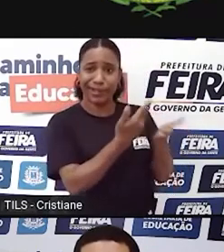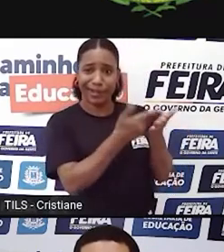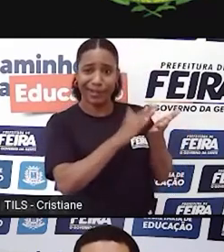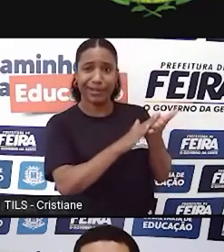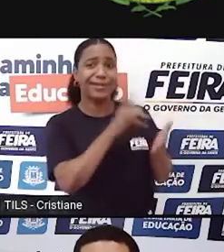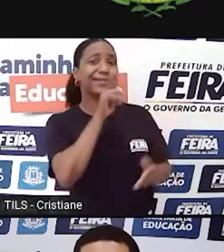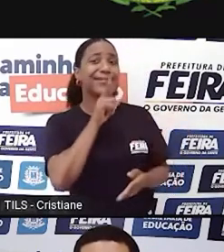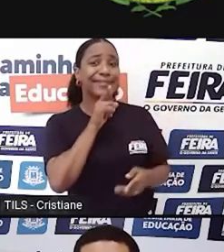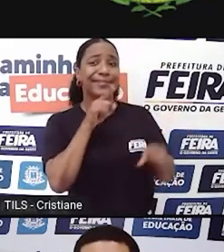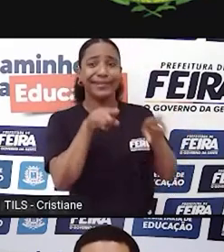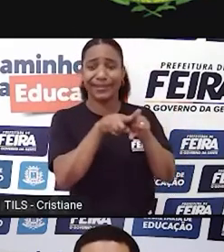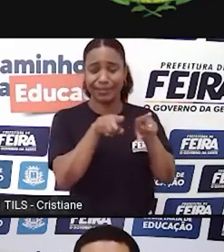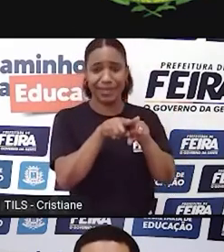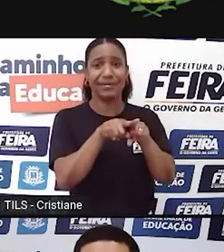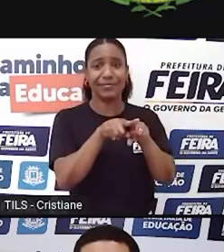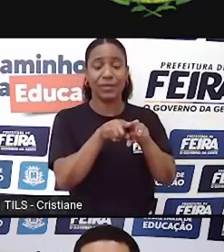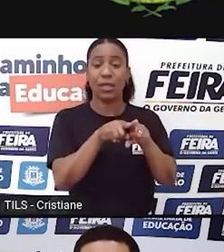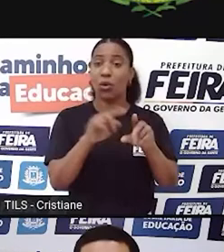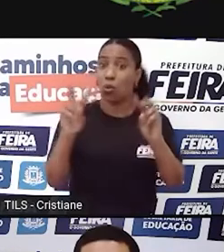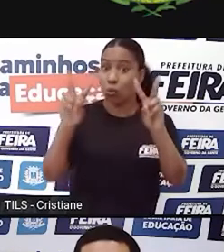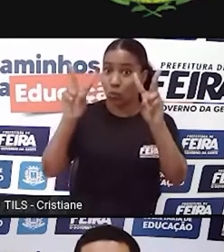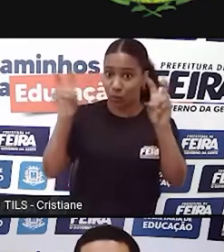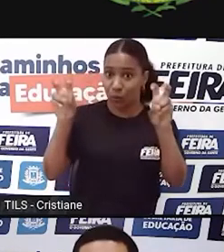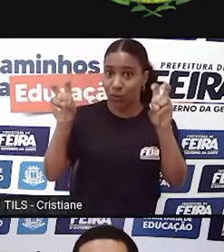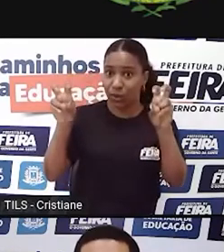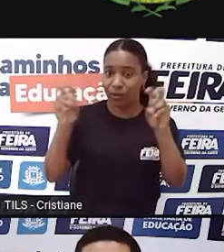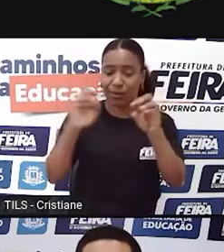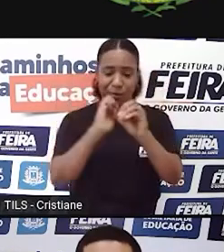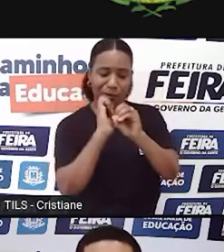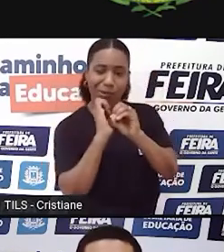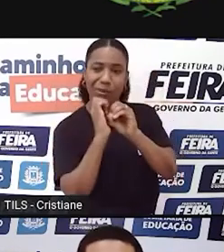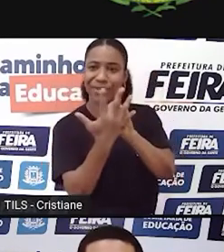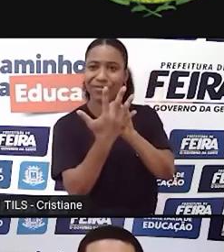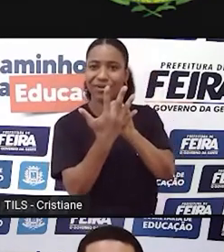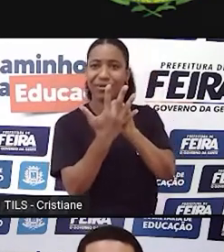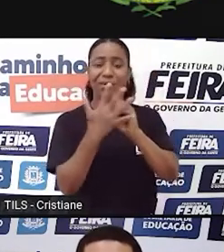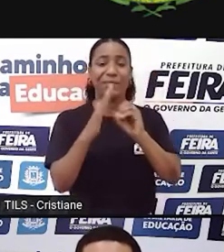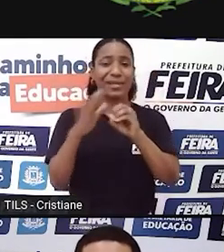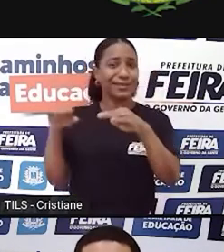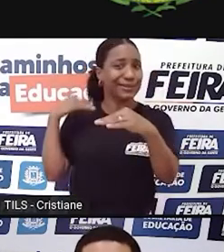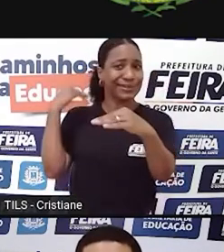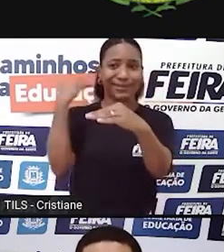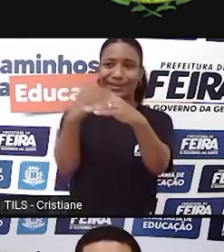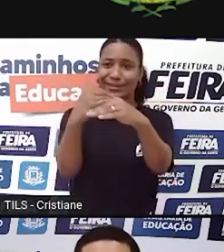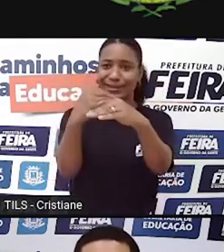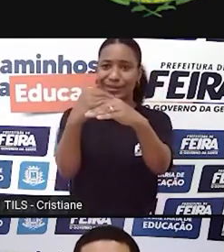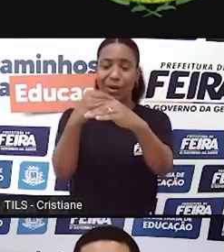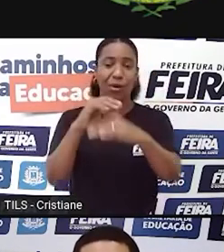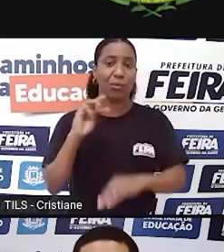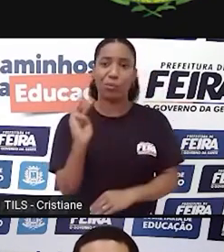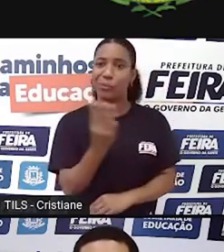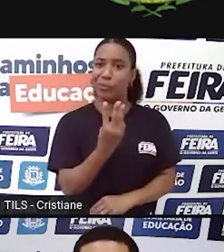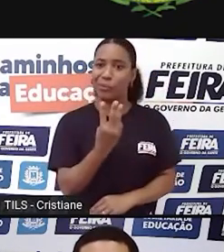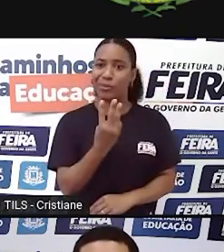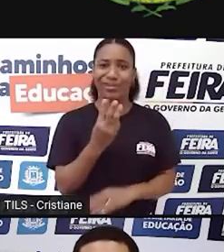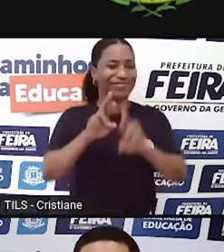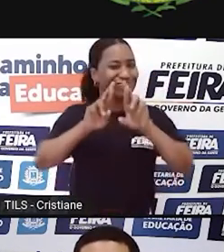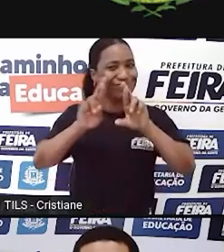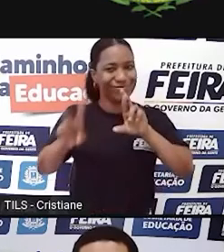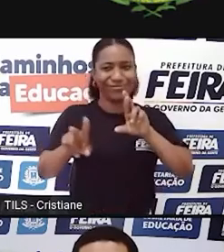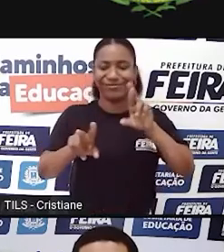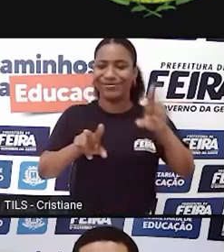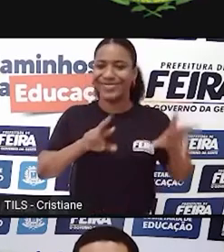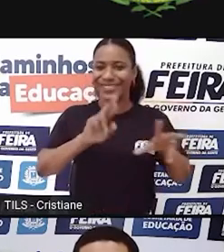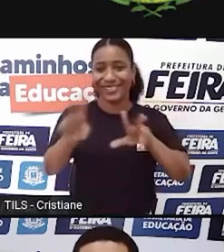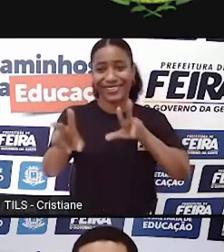tema, ele nunca vai ser igual. Nem um de nós três, né? Eles não vão ser iguais. Por quê?